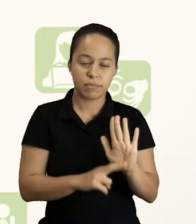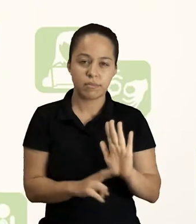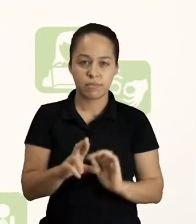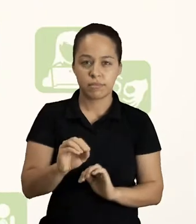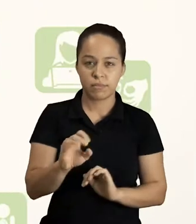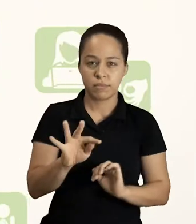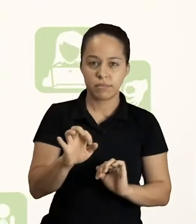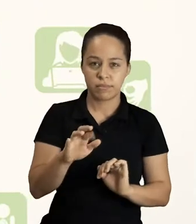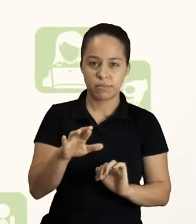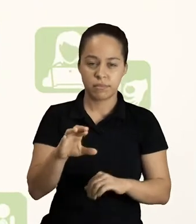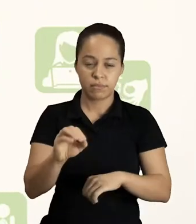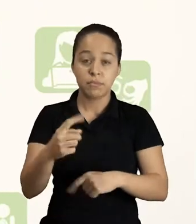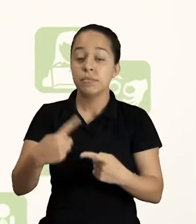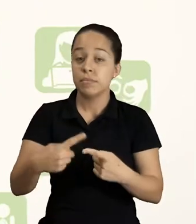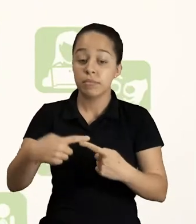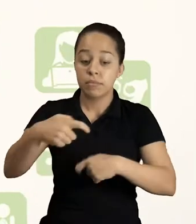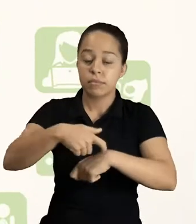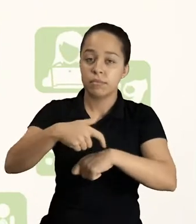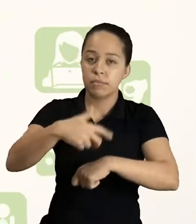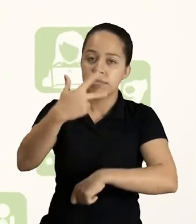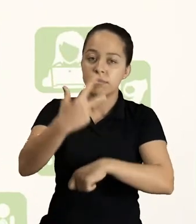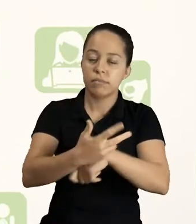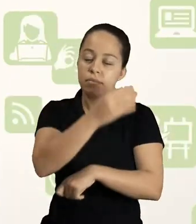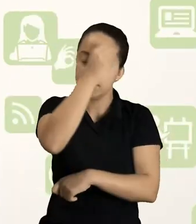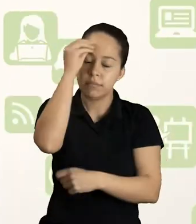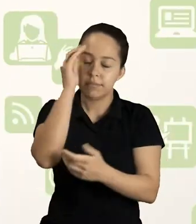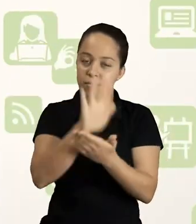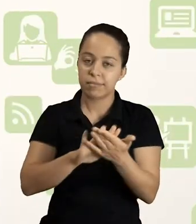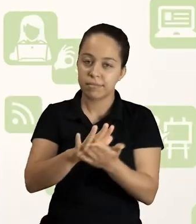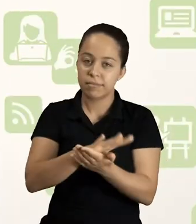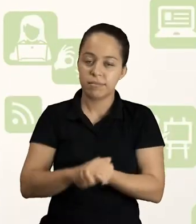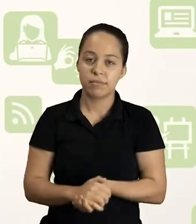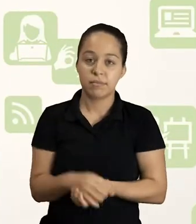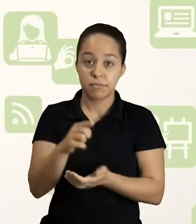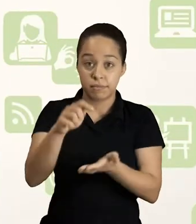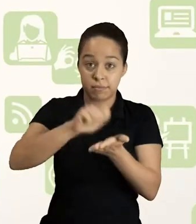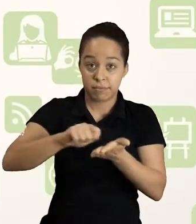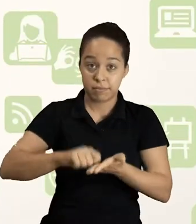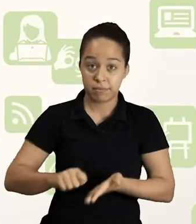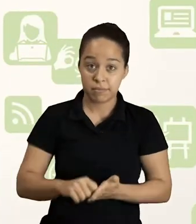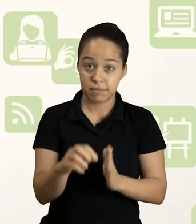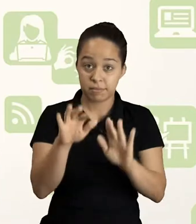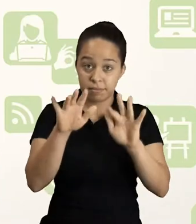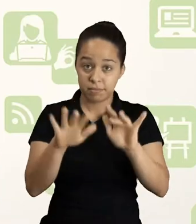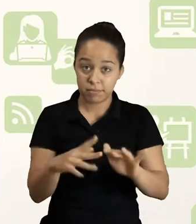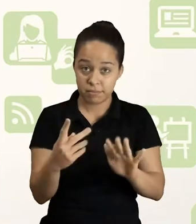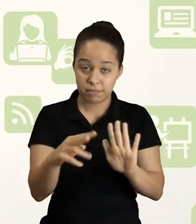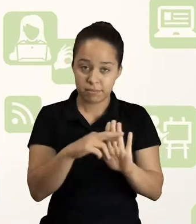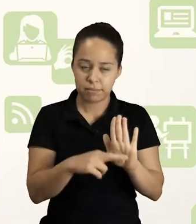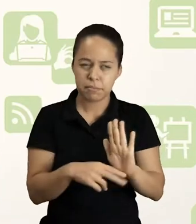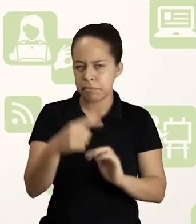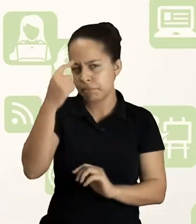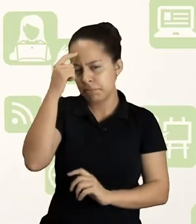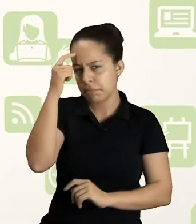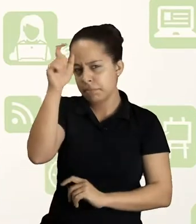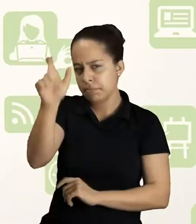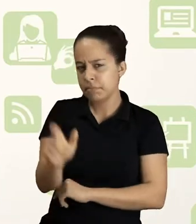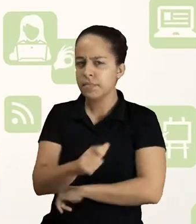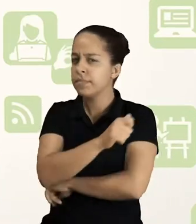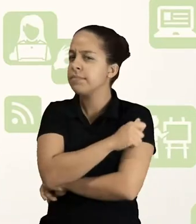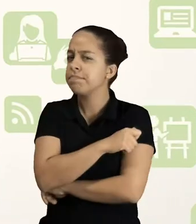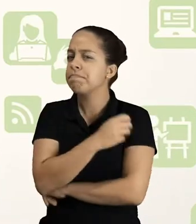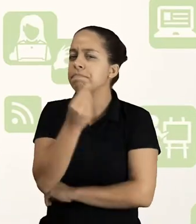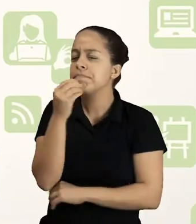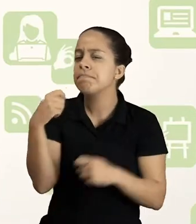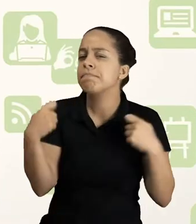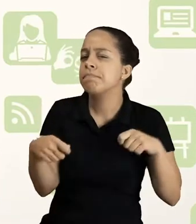para que nada seja esquecido durante a gravação. Ao escrever o seu roteiro, pense no que realmente é relevante